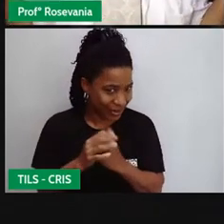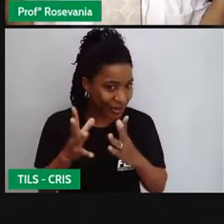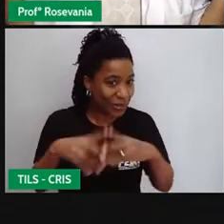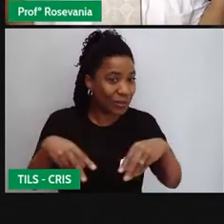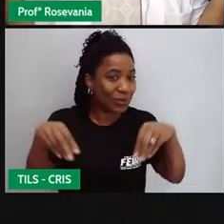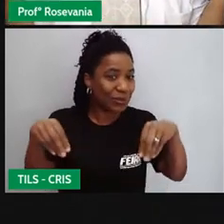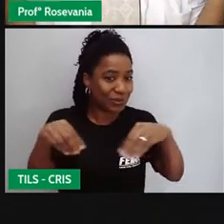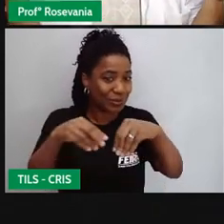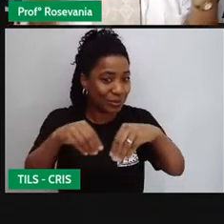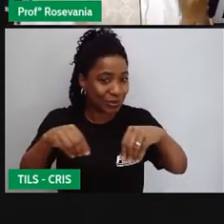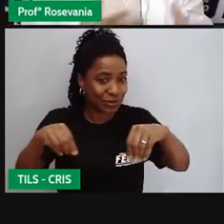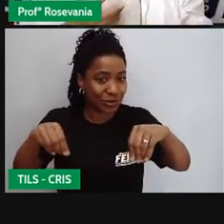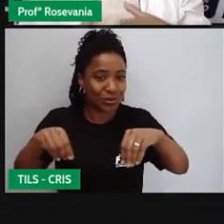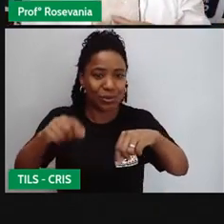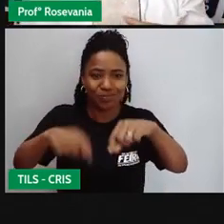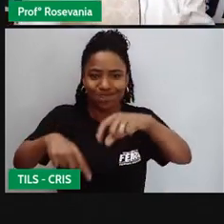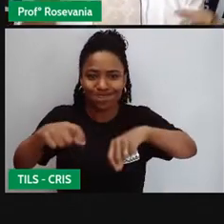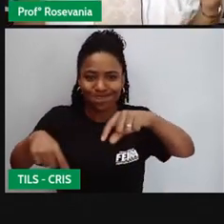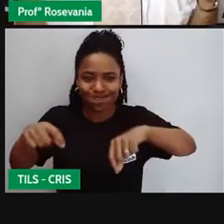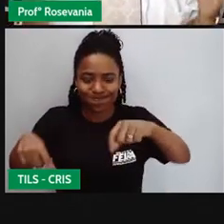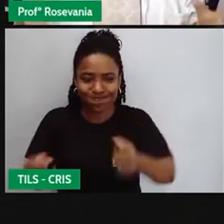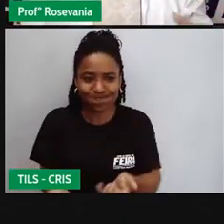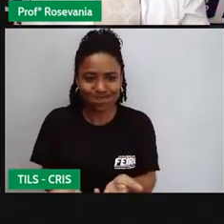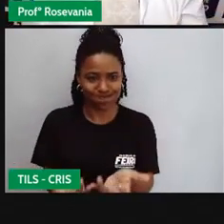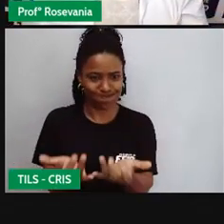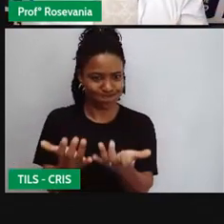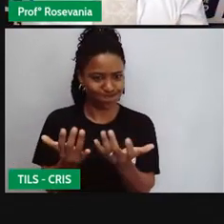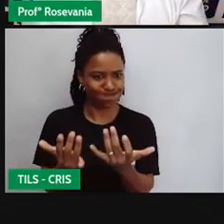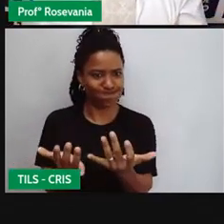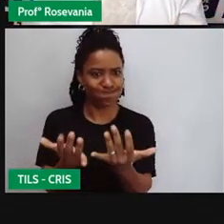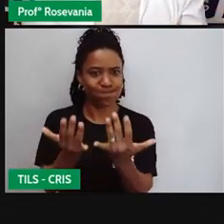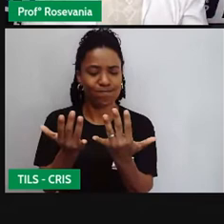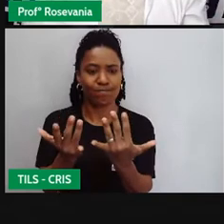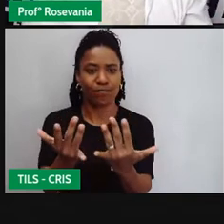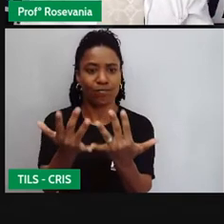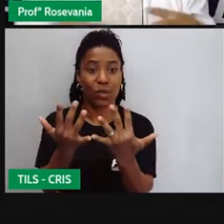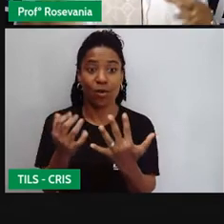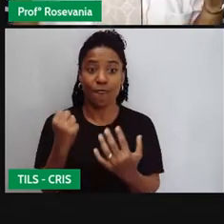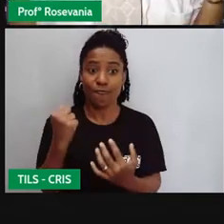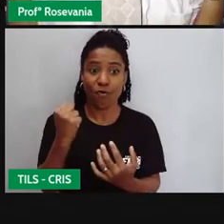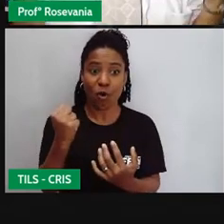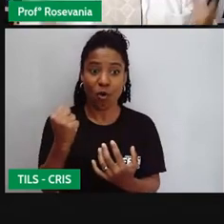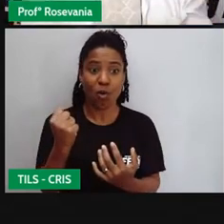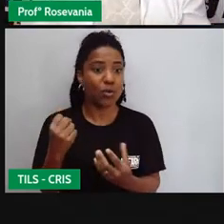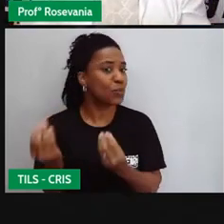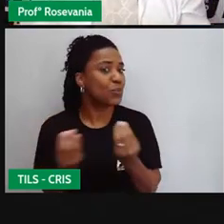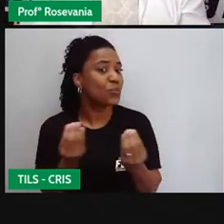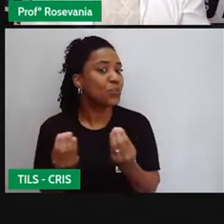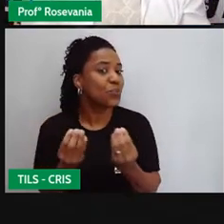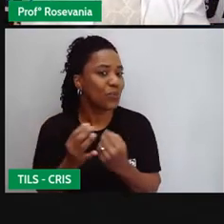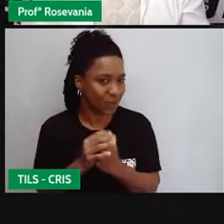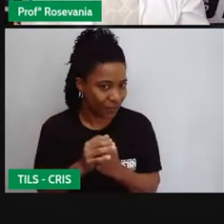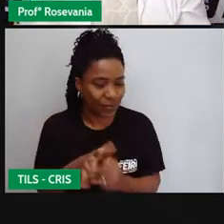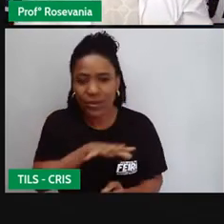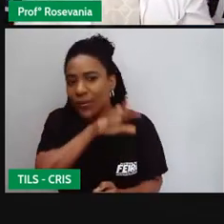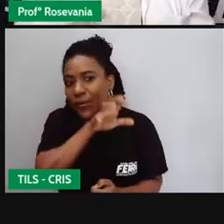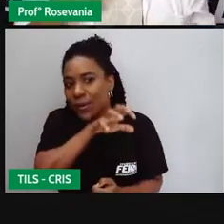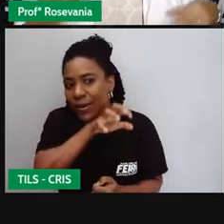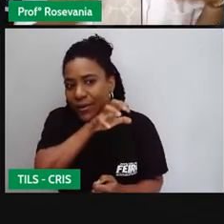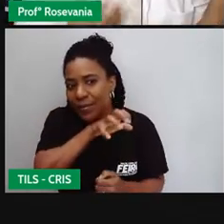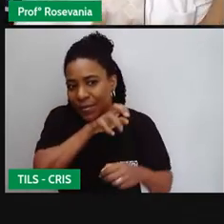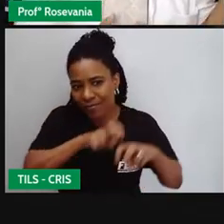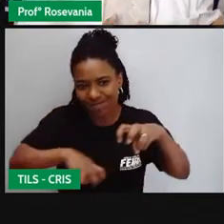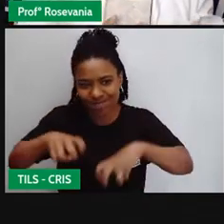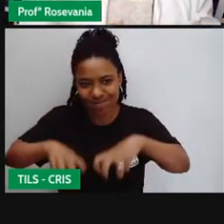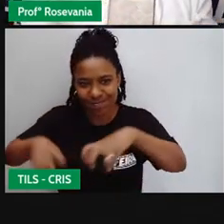Como é que... O que eu vou botar nele para que ele venha a produzir mais, né? Como é que eu vou tratar esses animais? É